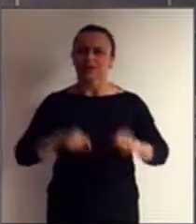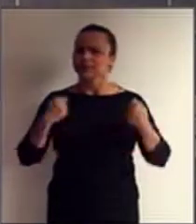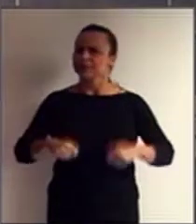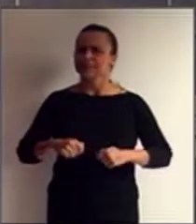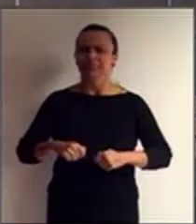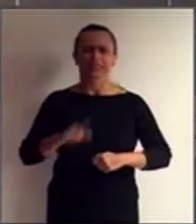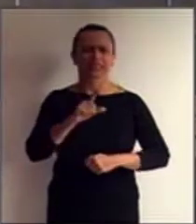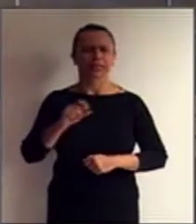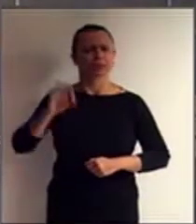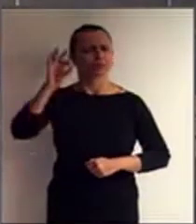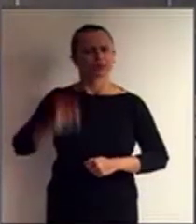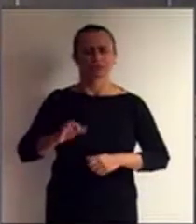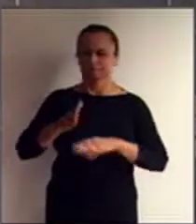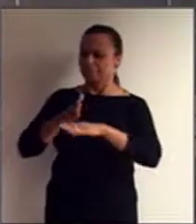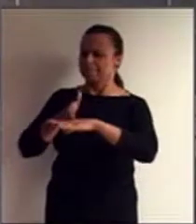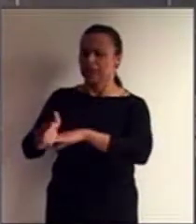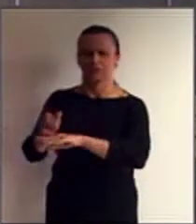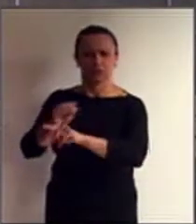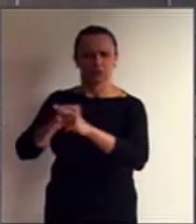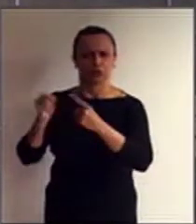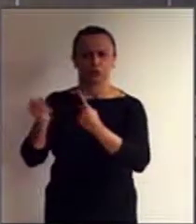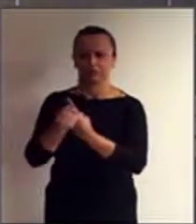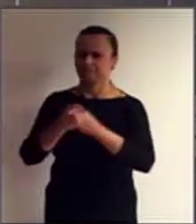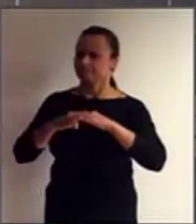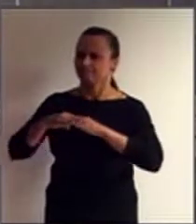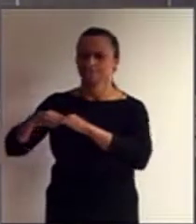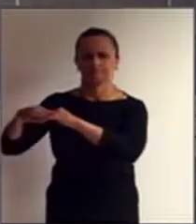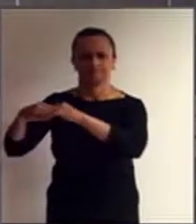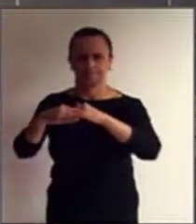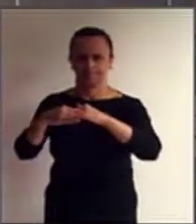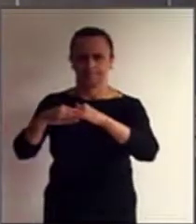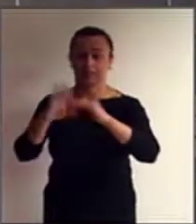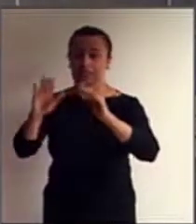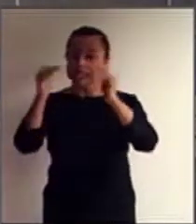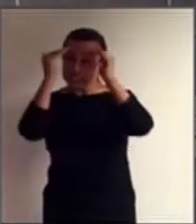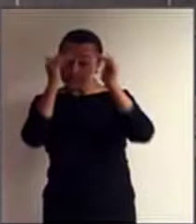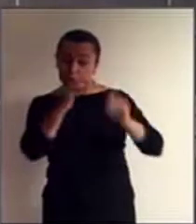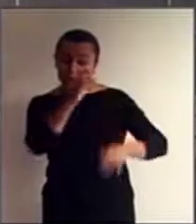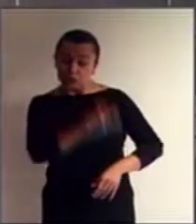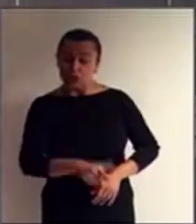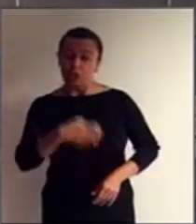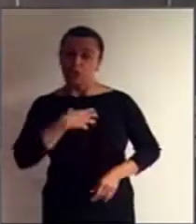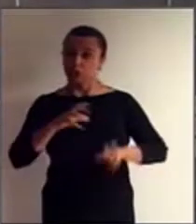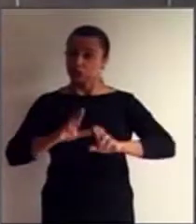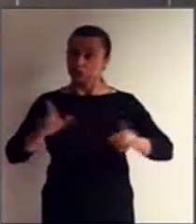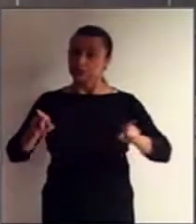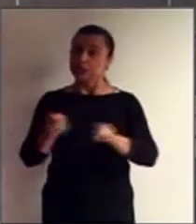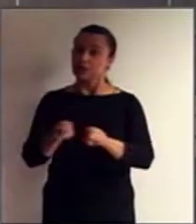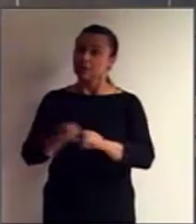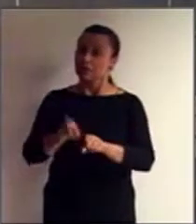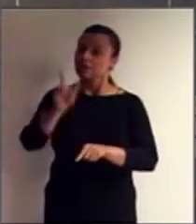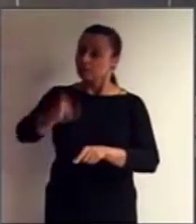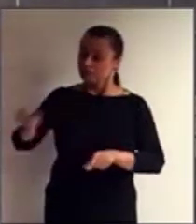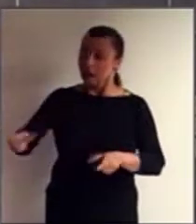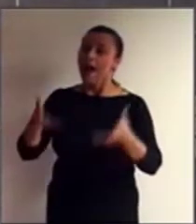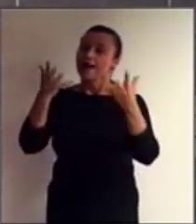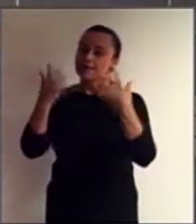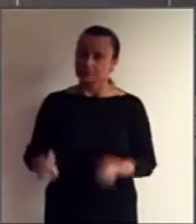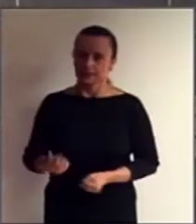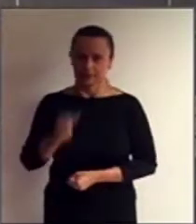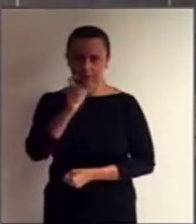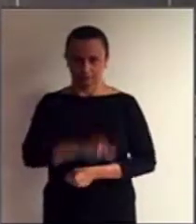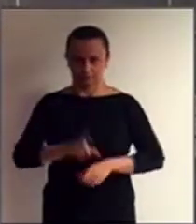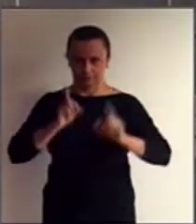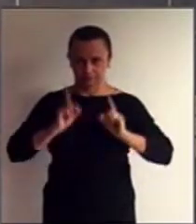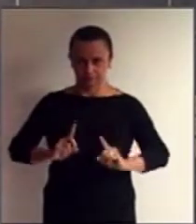O respeito pela diferença e pela aceitação das pessoas com deficiência como